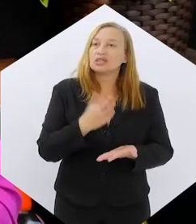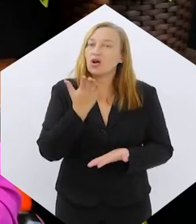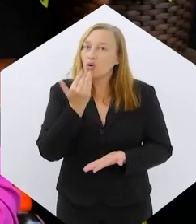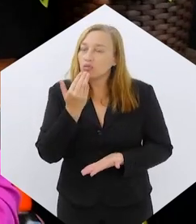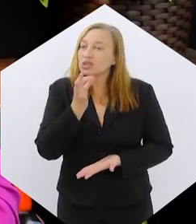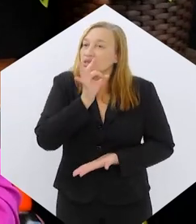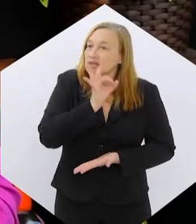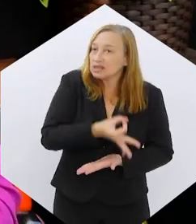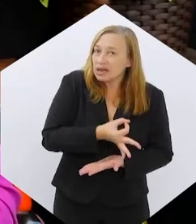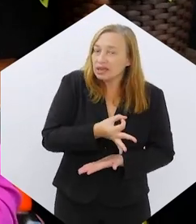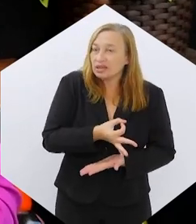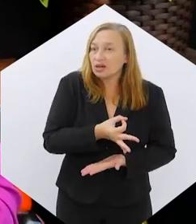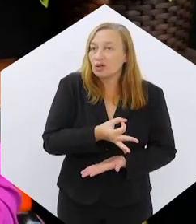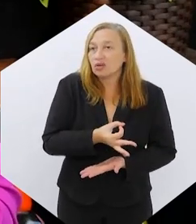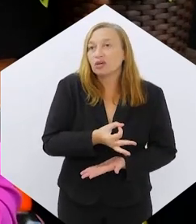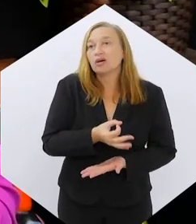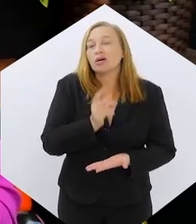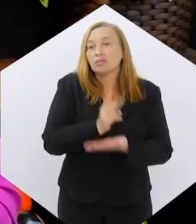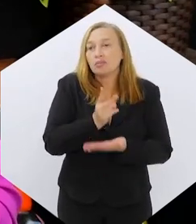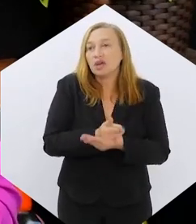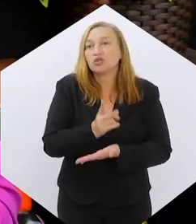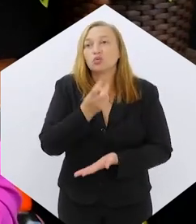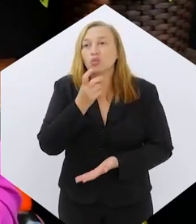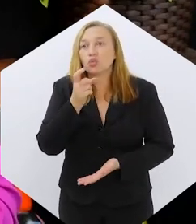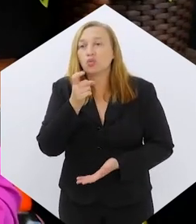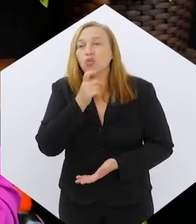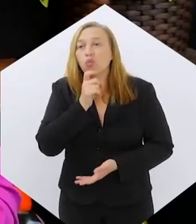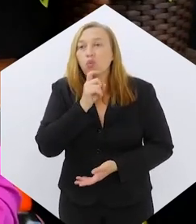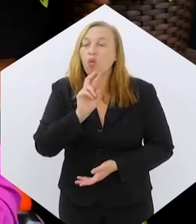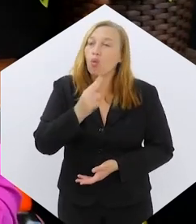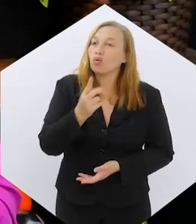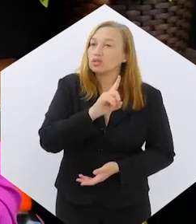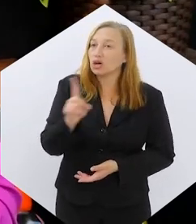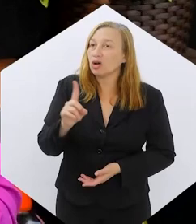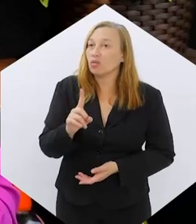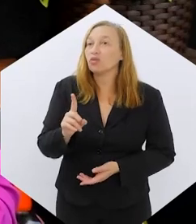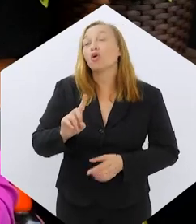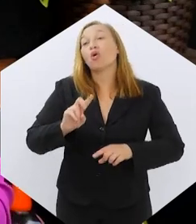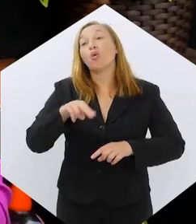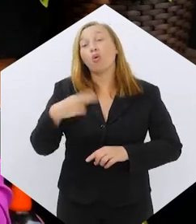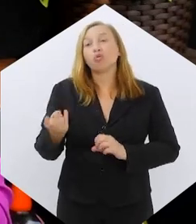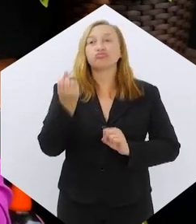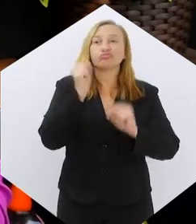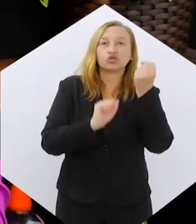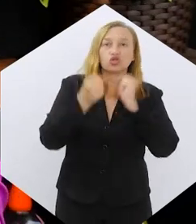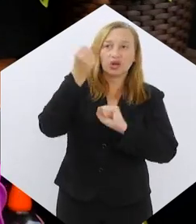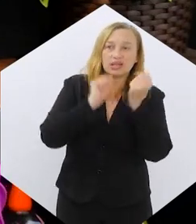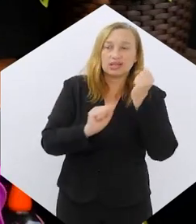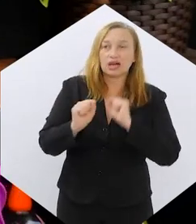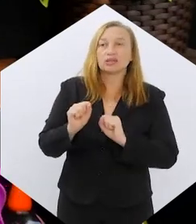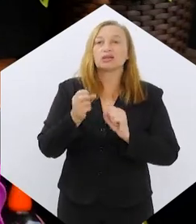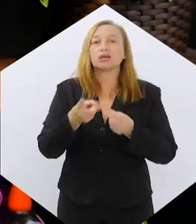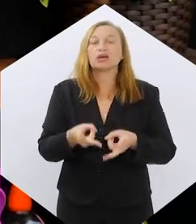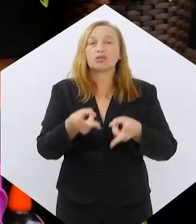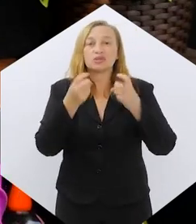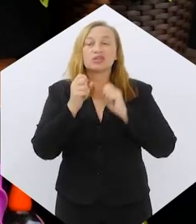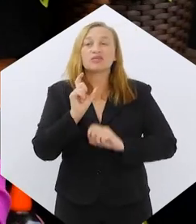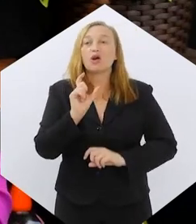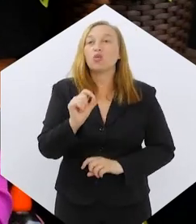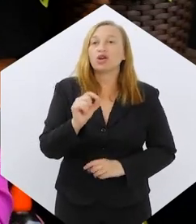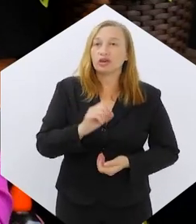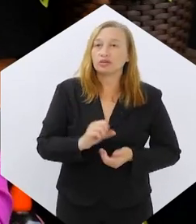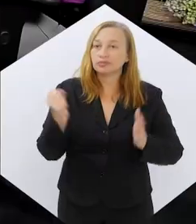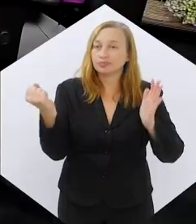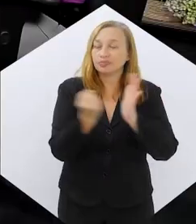uma refeição nutritiva, interessante, ainda que congelada ou não, se ela é ali um industrializado também. O é importante observar